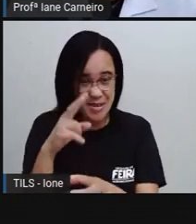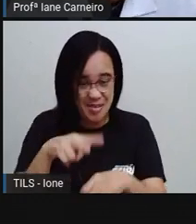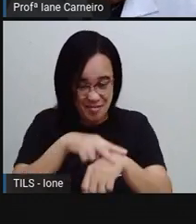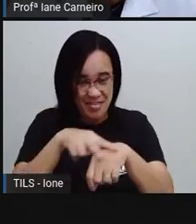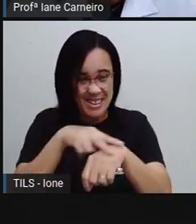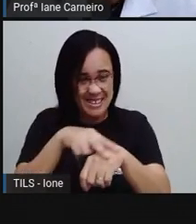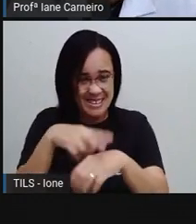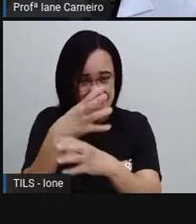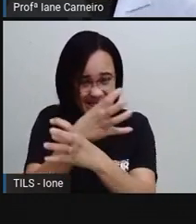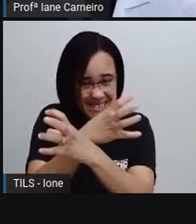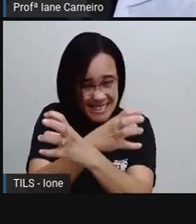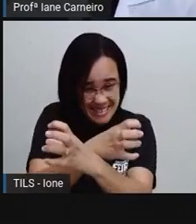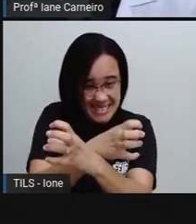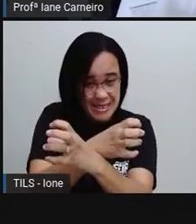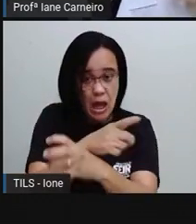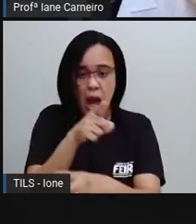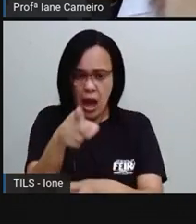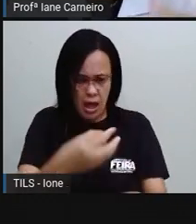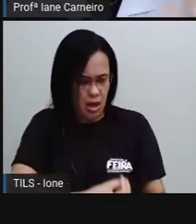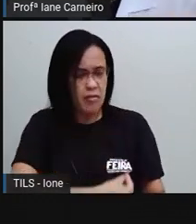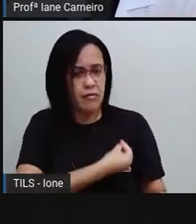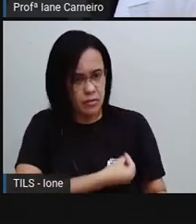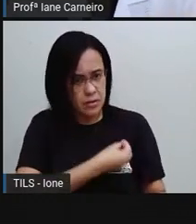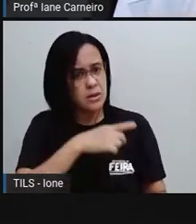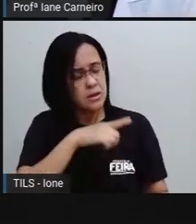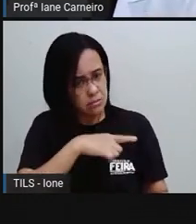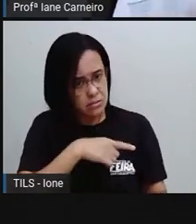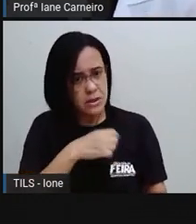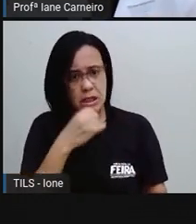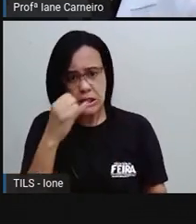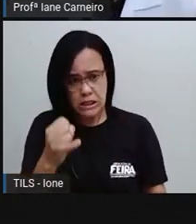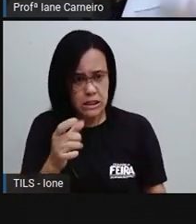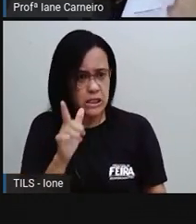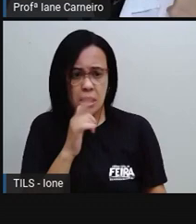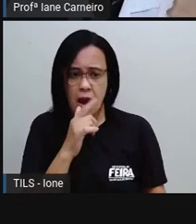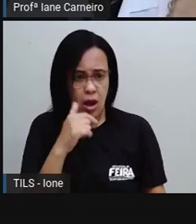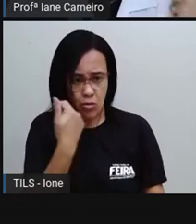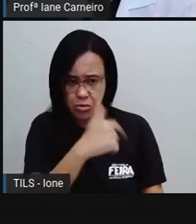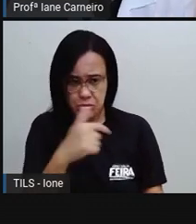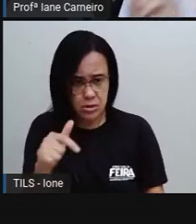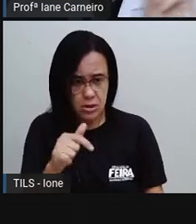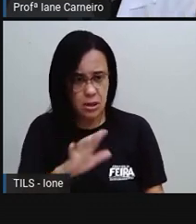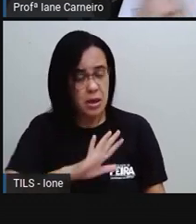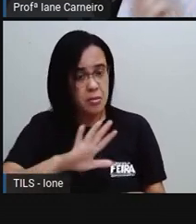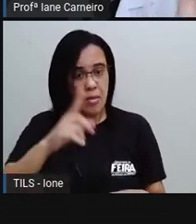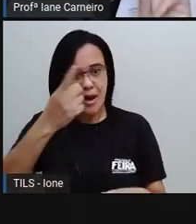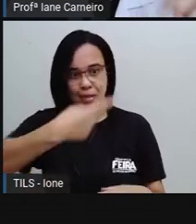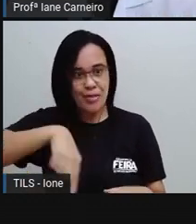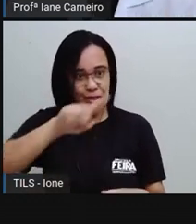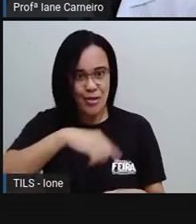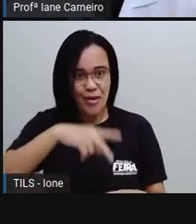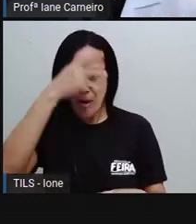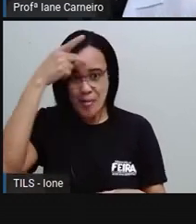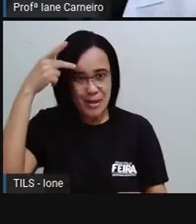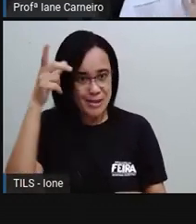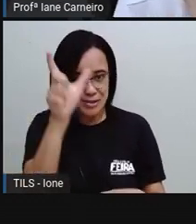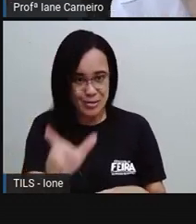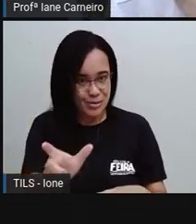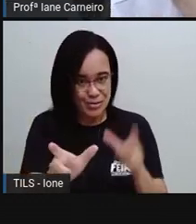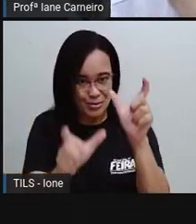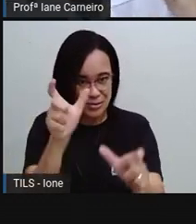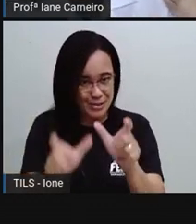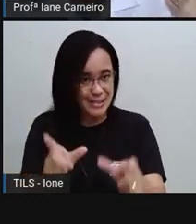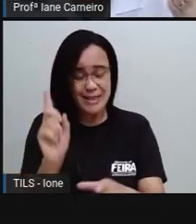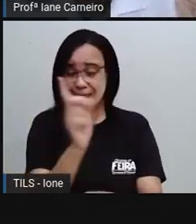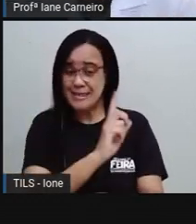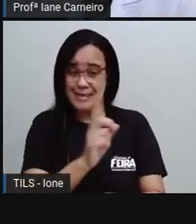sobrevive sem água, né? Ele sobrepassa muito tempo você beber água, mas a gente não. Então, como a